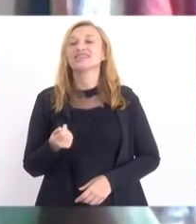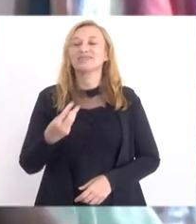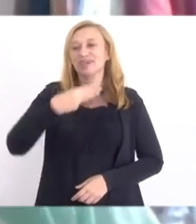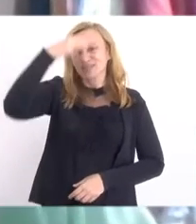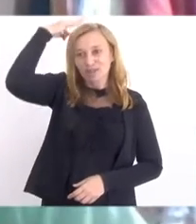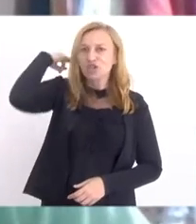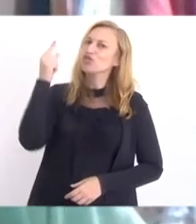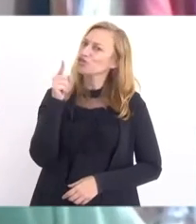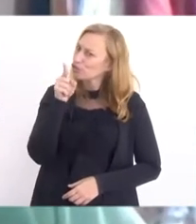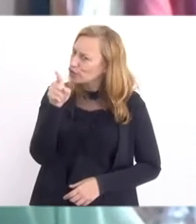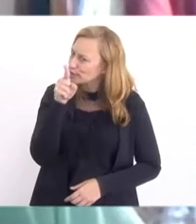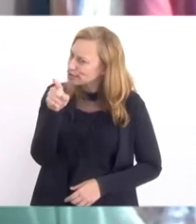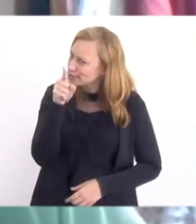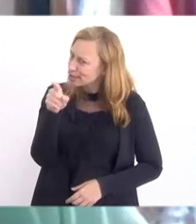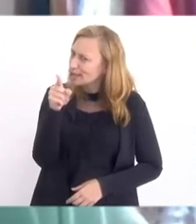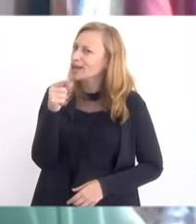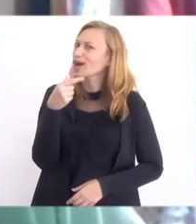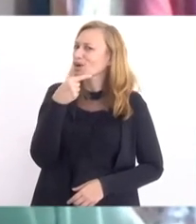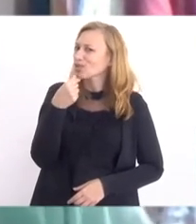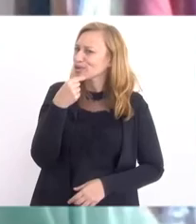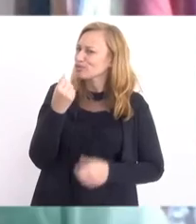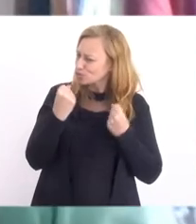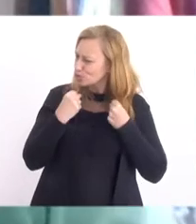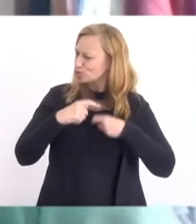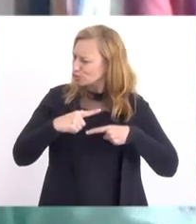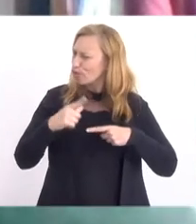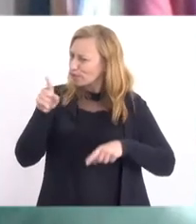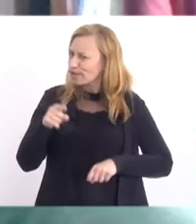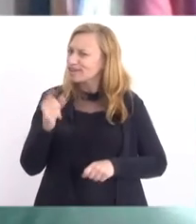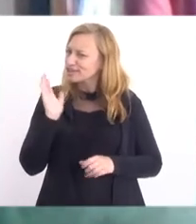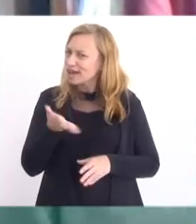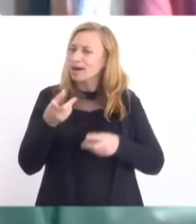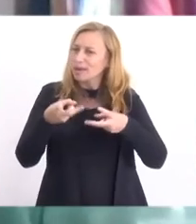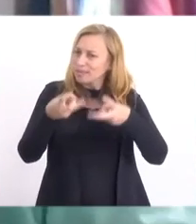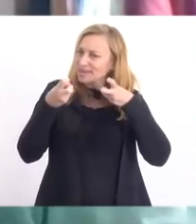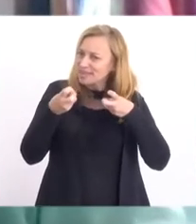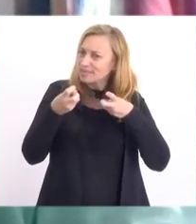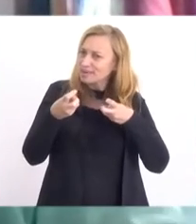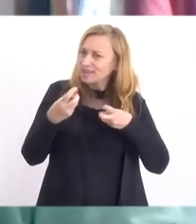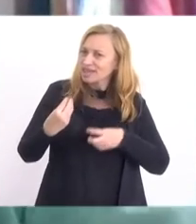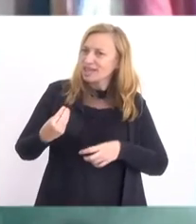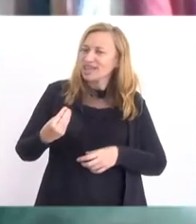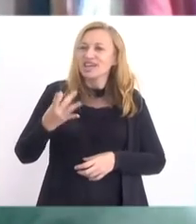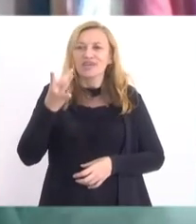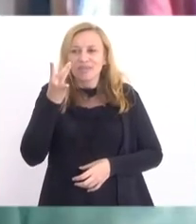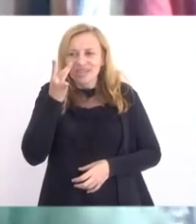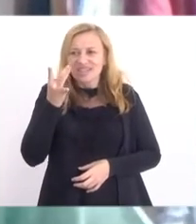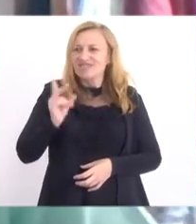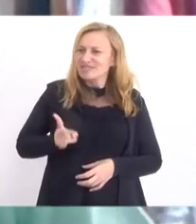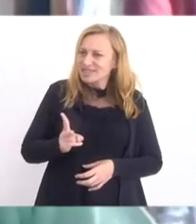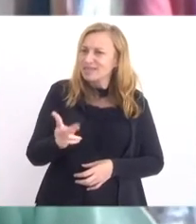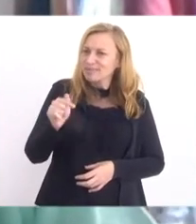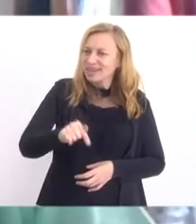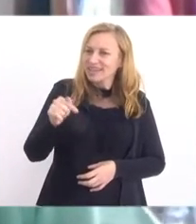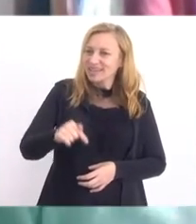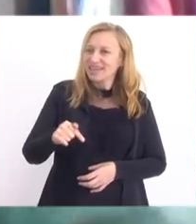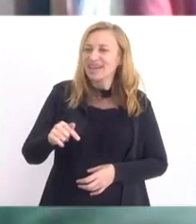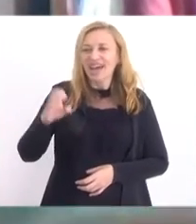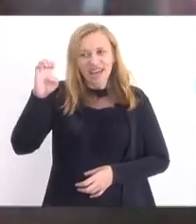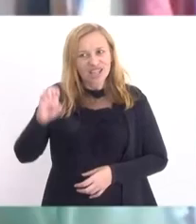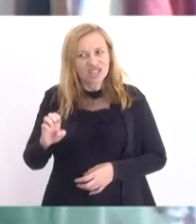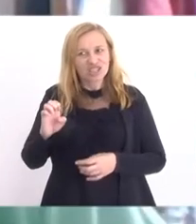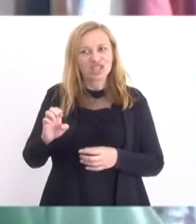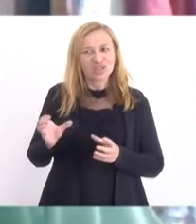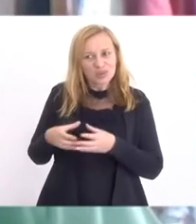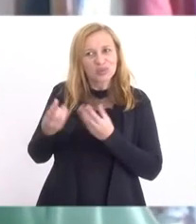Pacheco, você é um rapaz de muita sorte. Você já percebeu que quem está presente sempre aqui é a esquerda e a oposição.